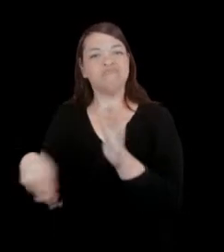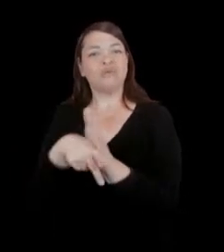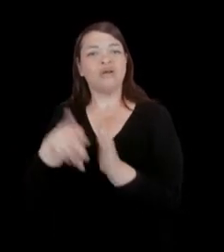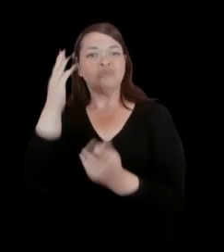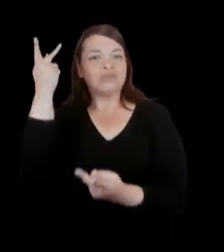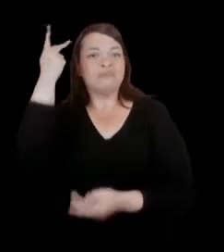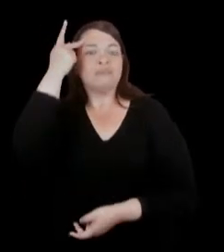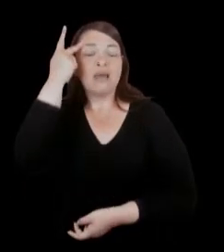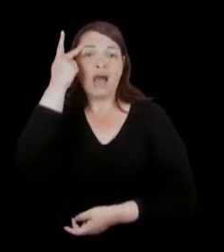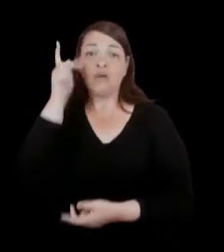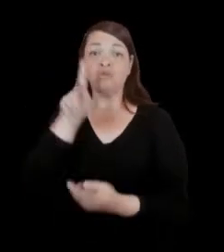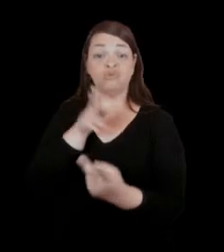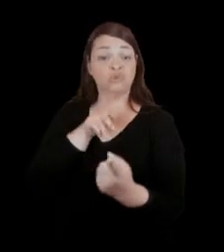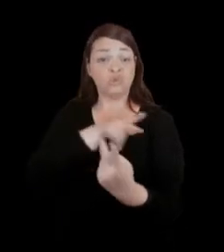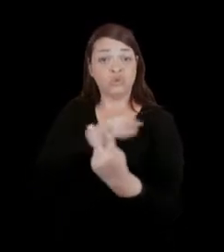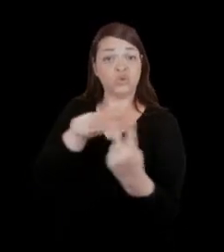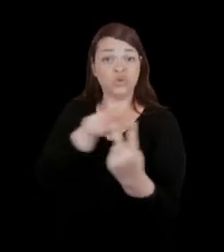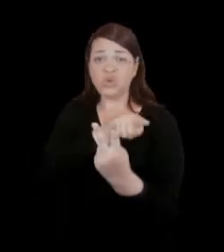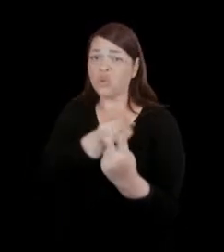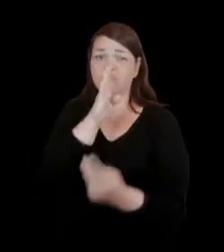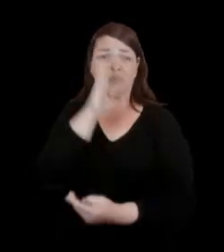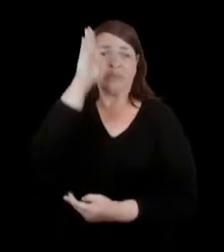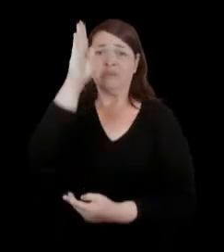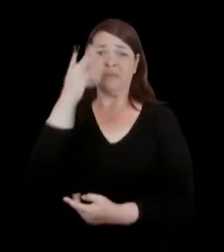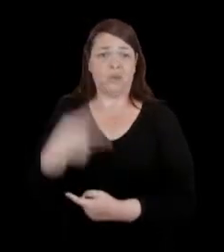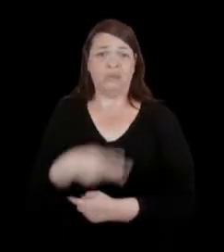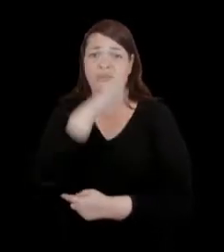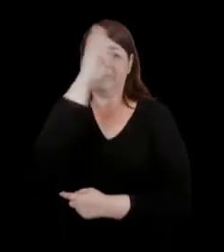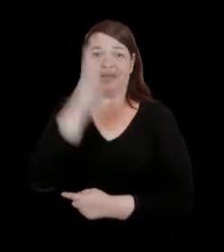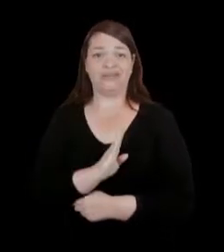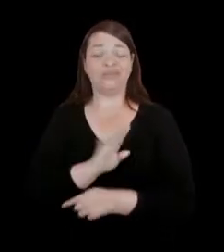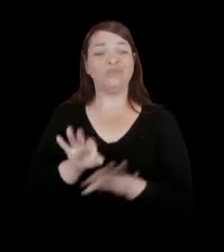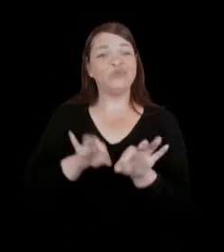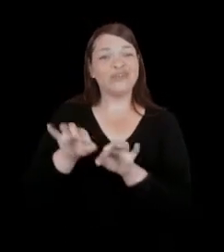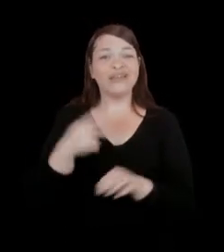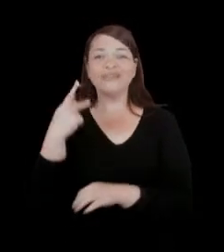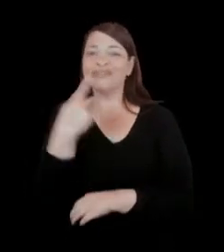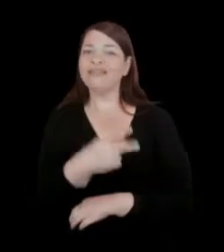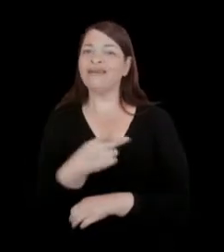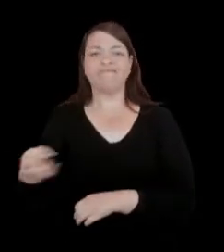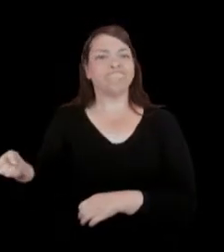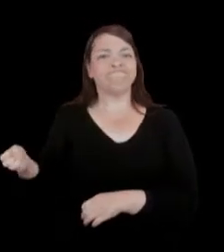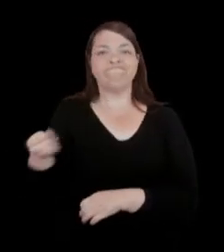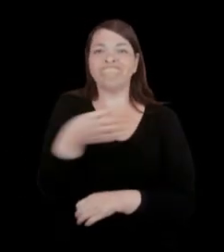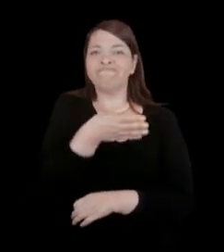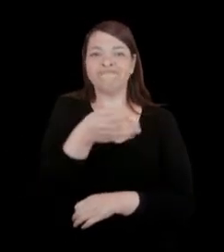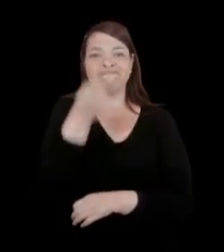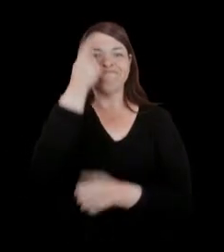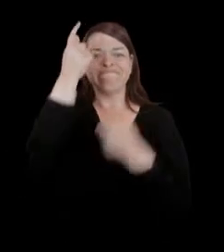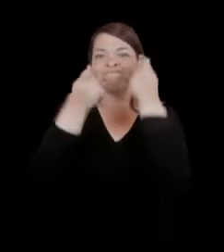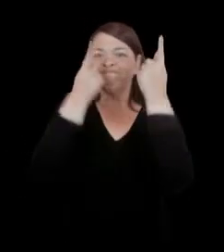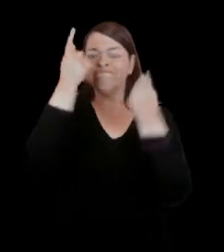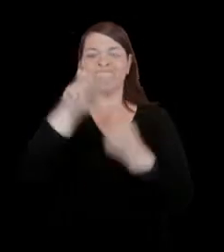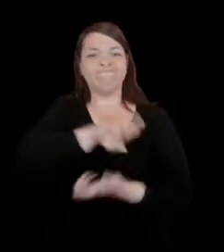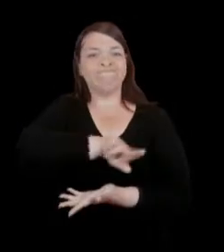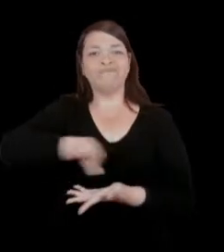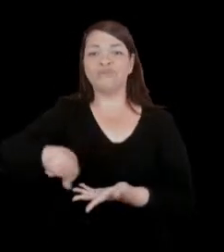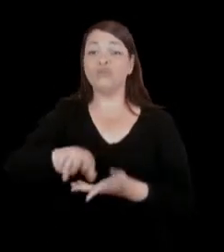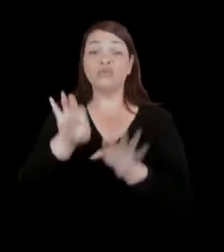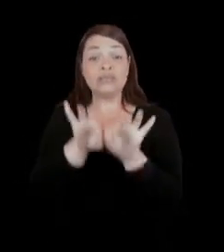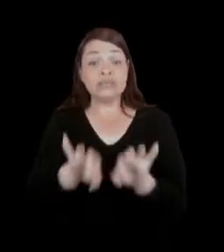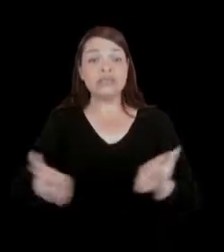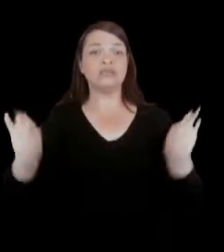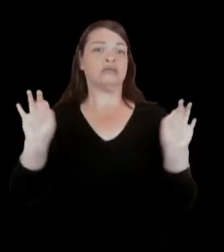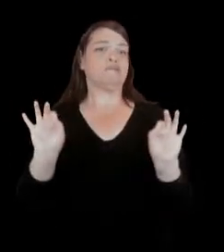essas referências. Então, os projetos do Isai eram bastante inovadores, eram muito simples,